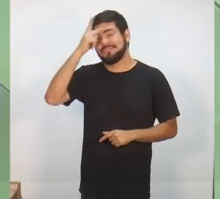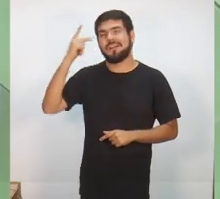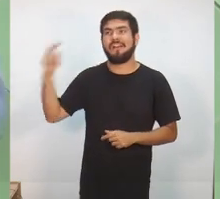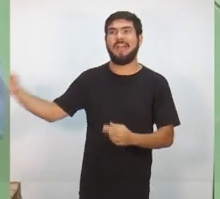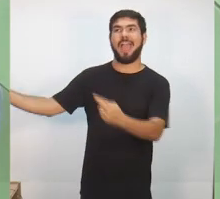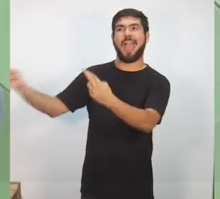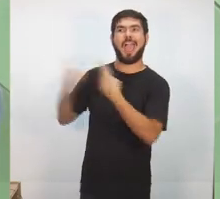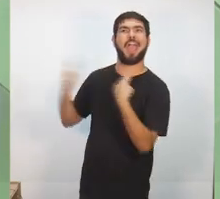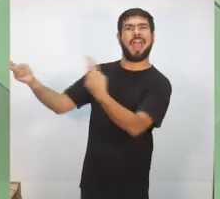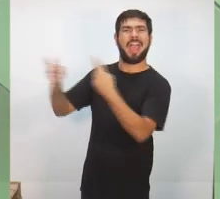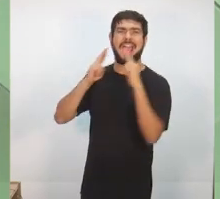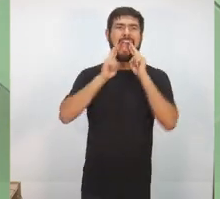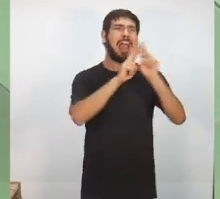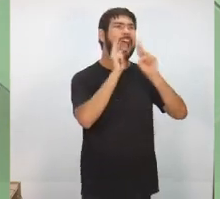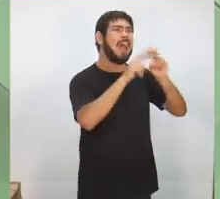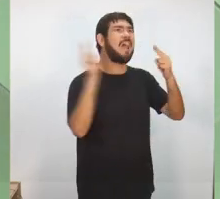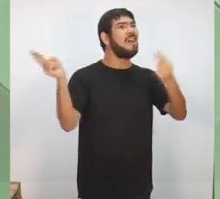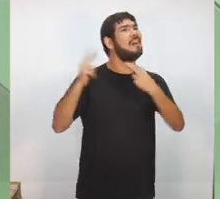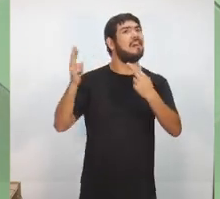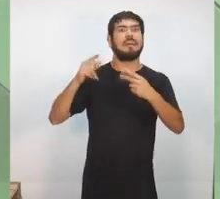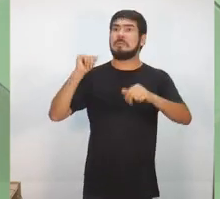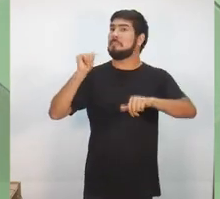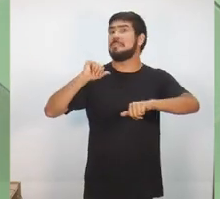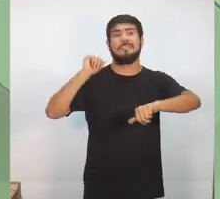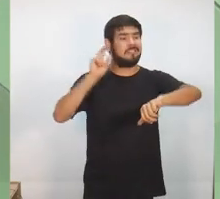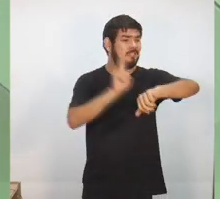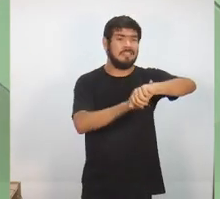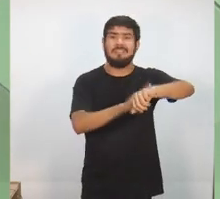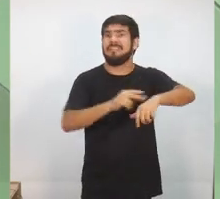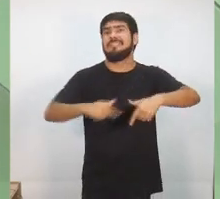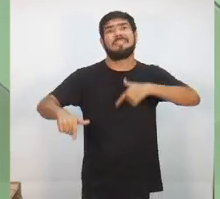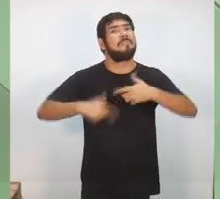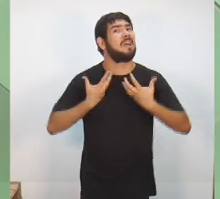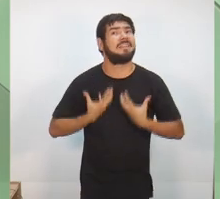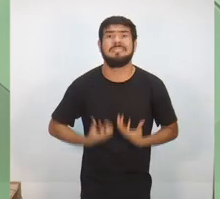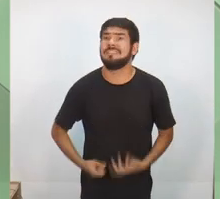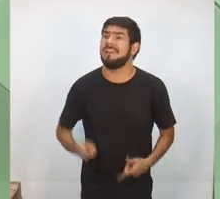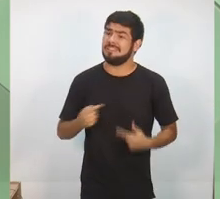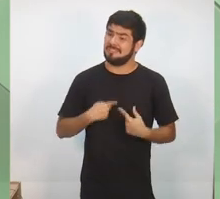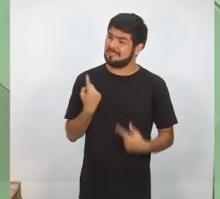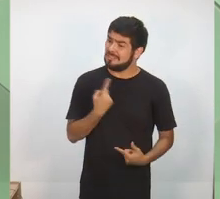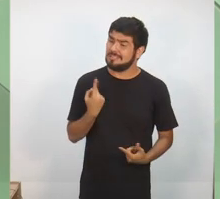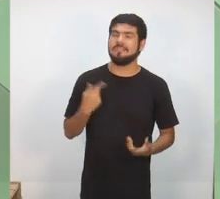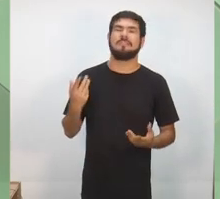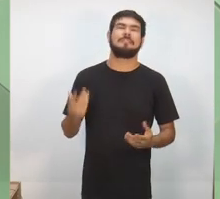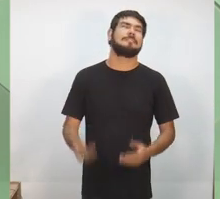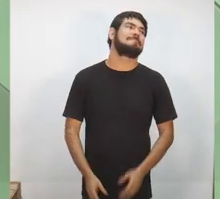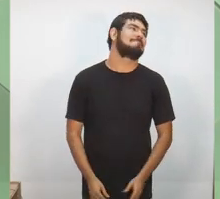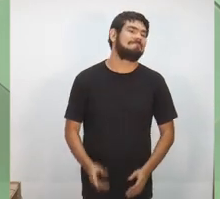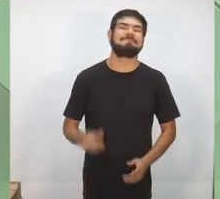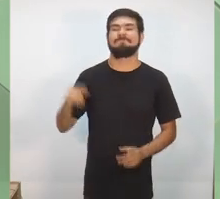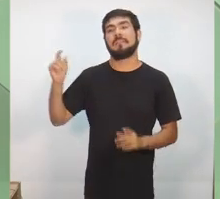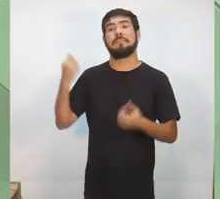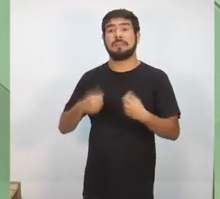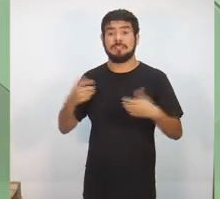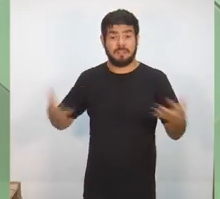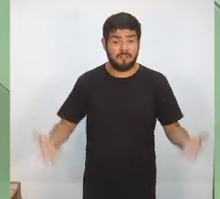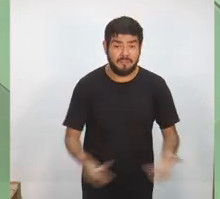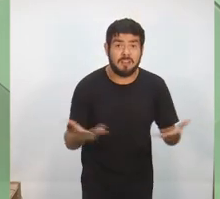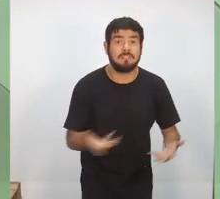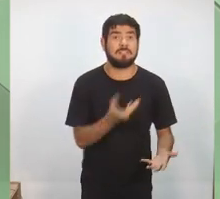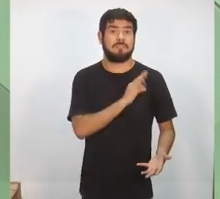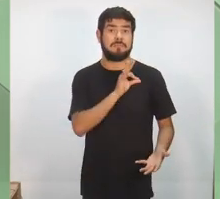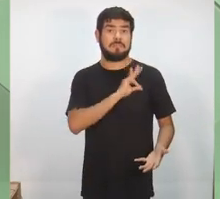tinha que dobrar serviço. Nós precisamos valorizar o policial e dar as condições necessárias para que ele possa estar fazendo e